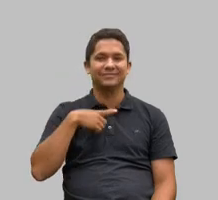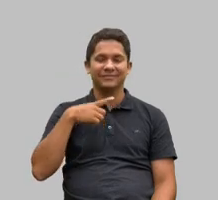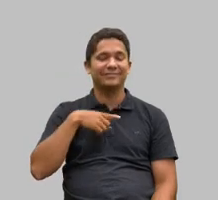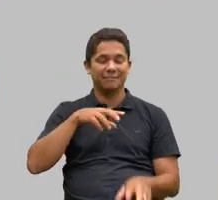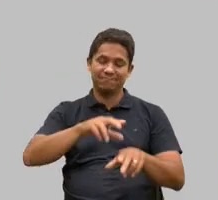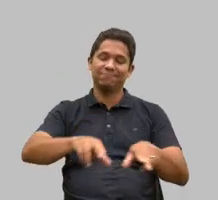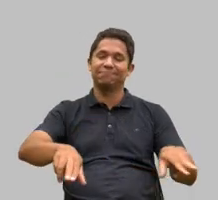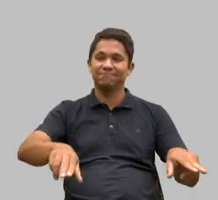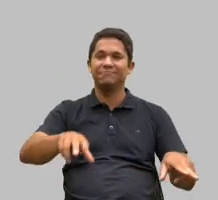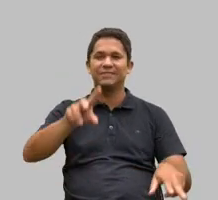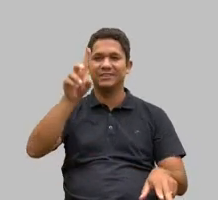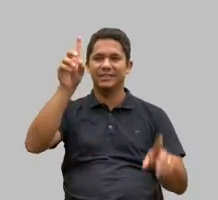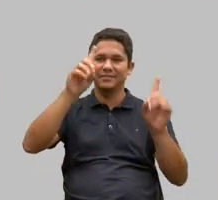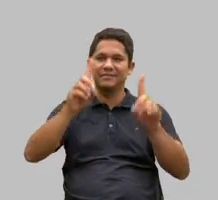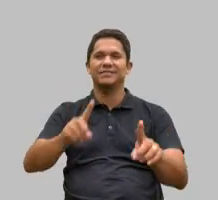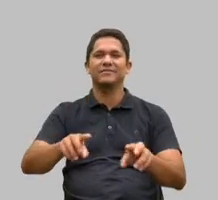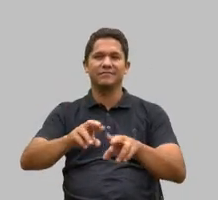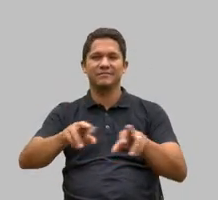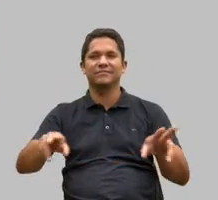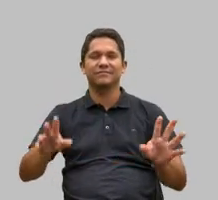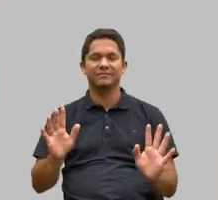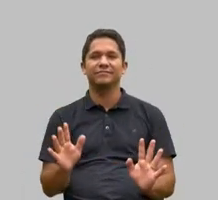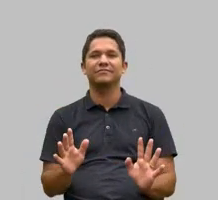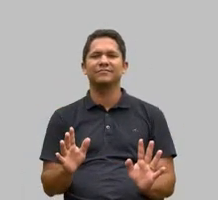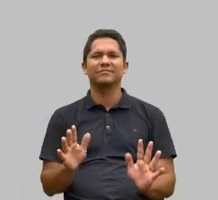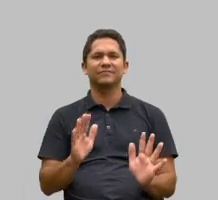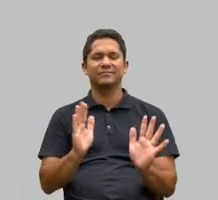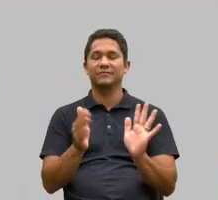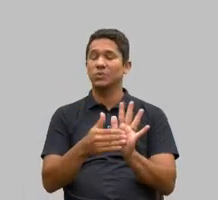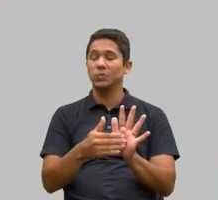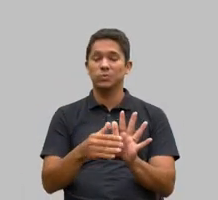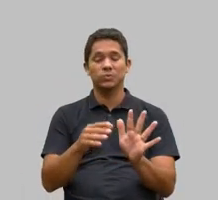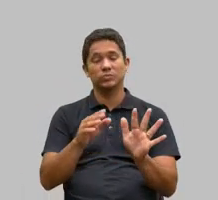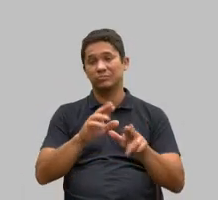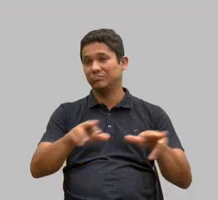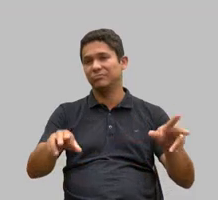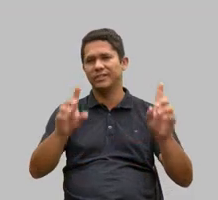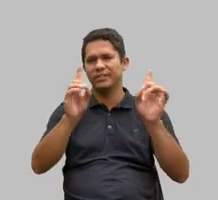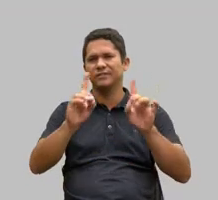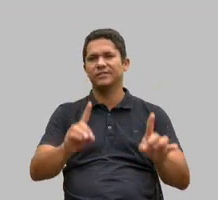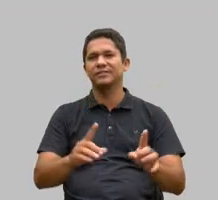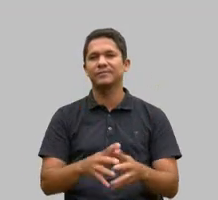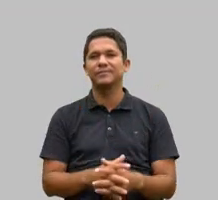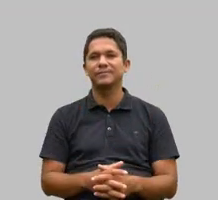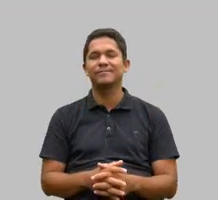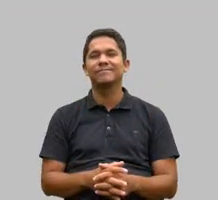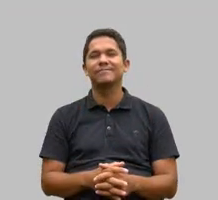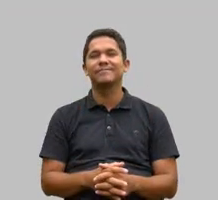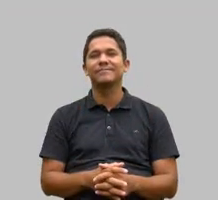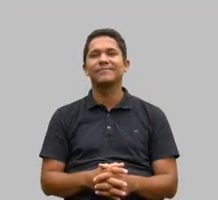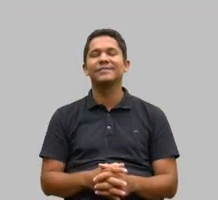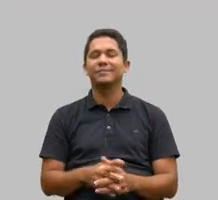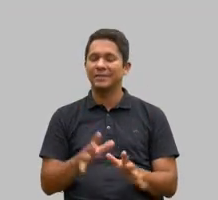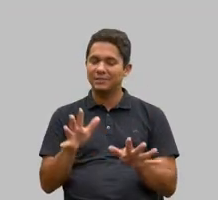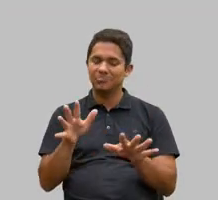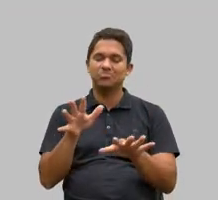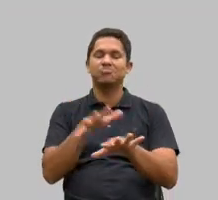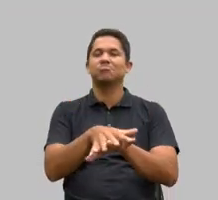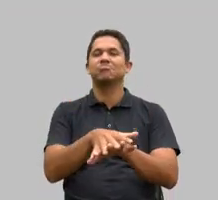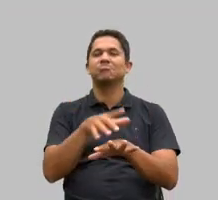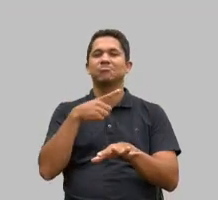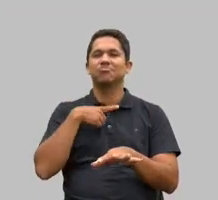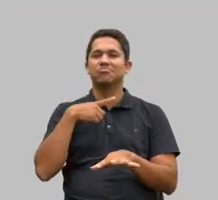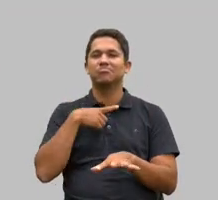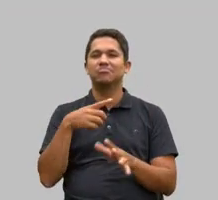escola todos todo tipo e a gente integrava integrava